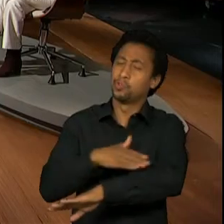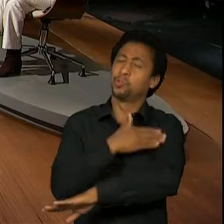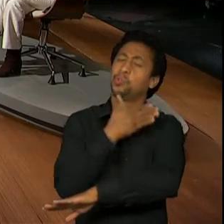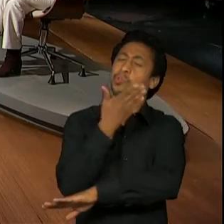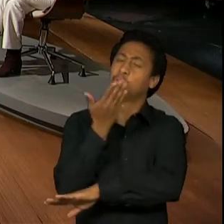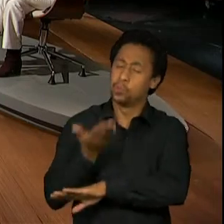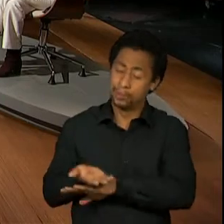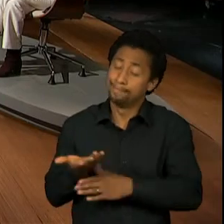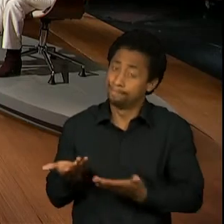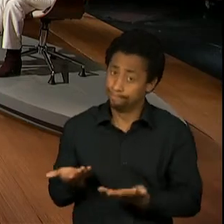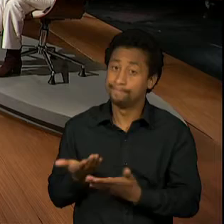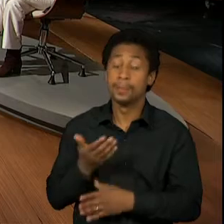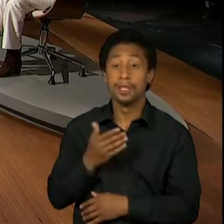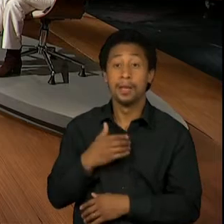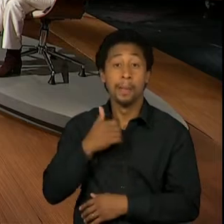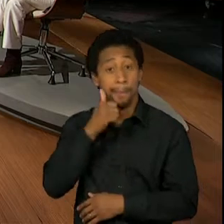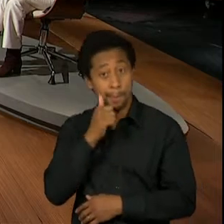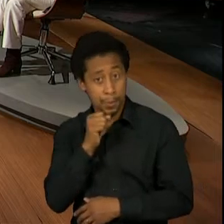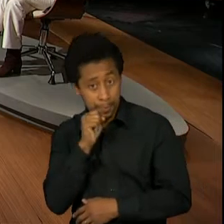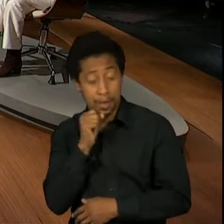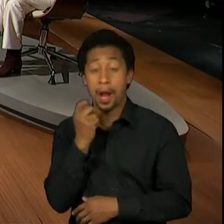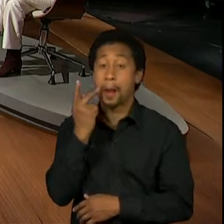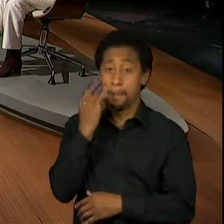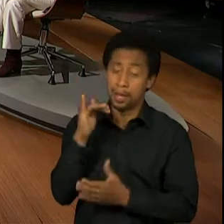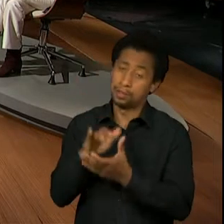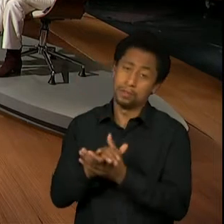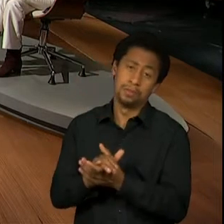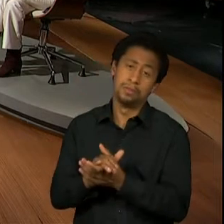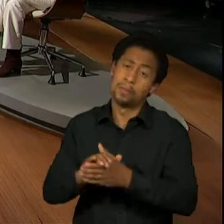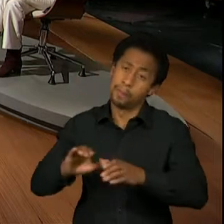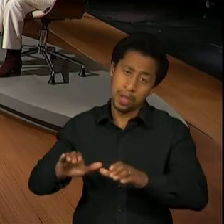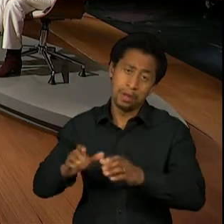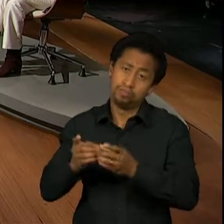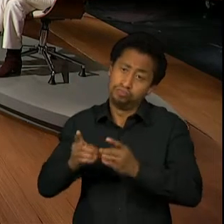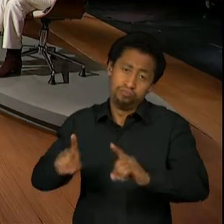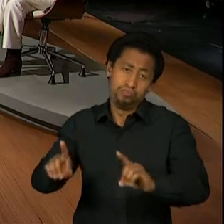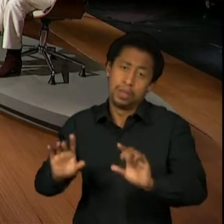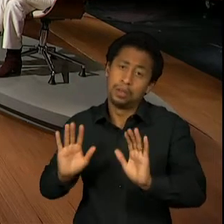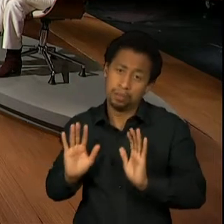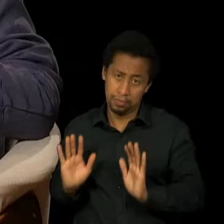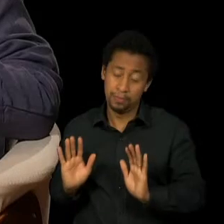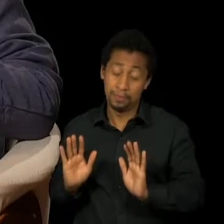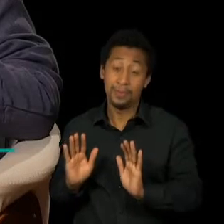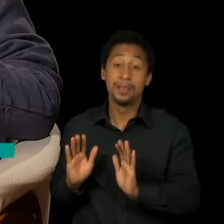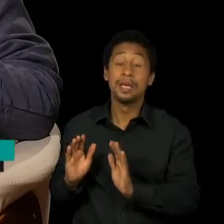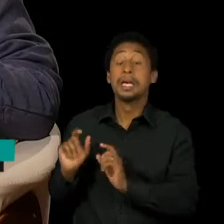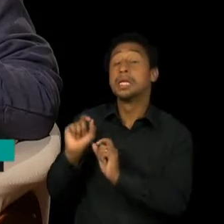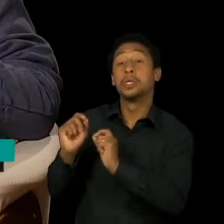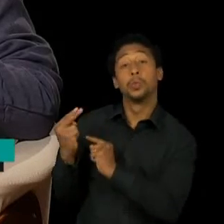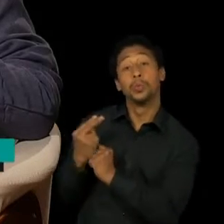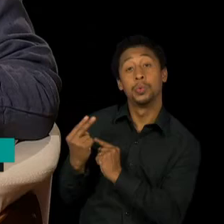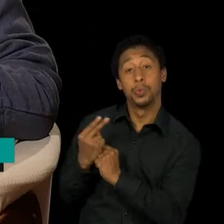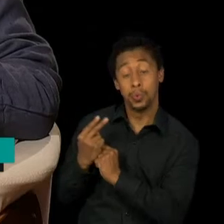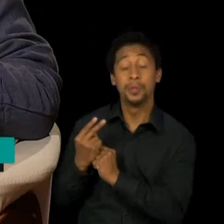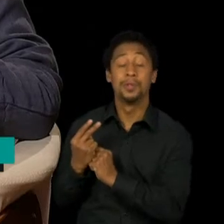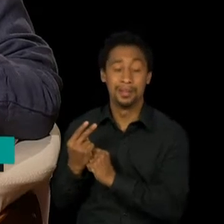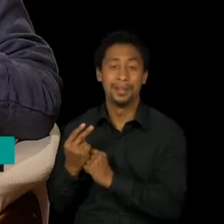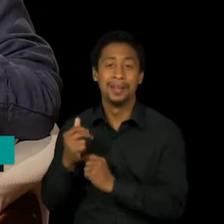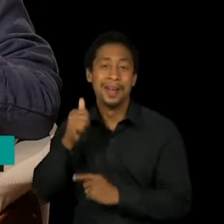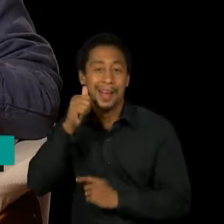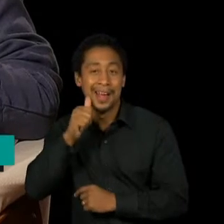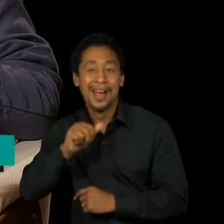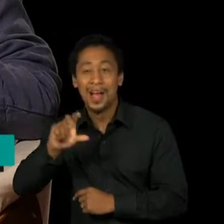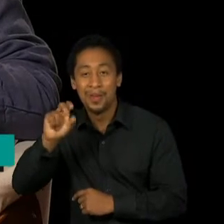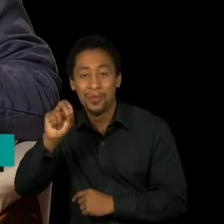Então, fui criada pelos meus avós maternos, que chamavam Lígia e Otaviano. E, graças a Deus,